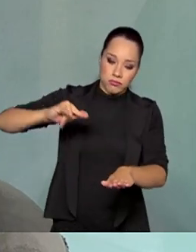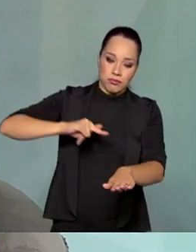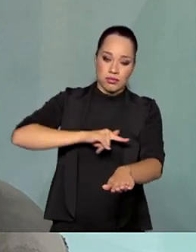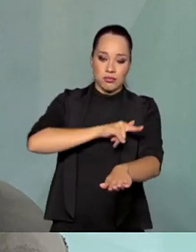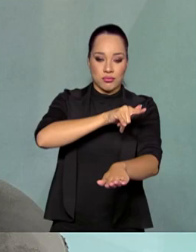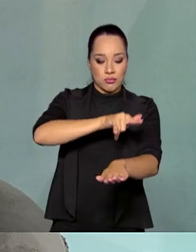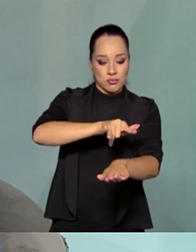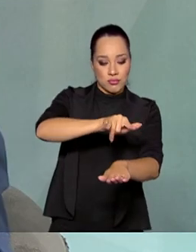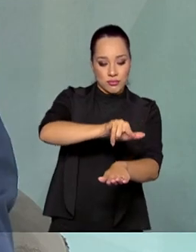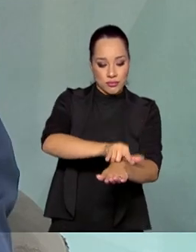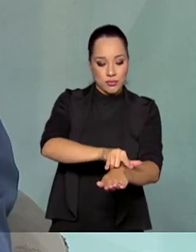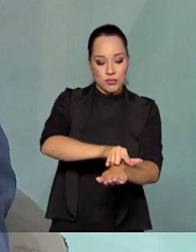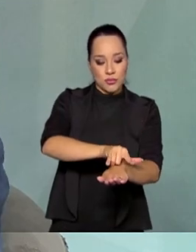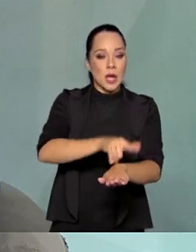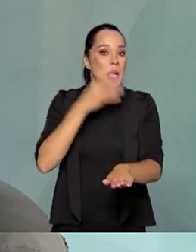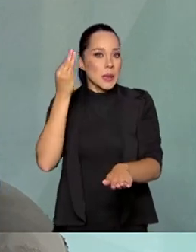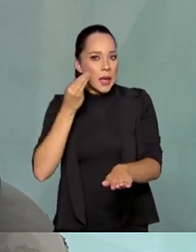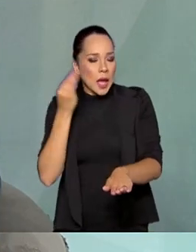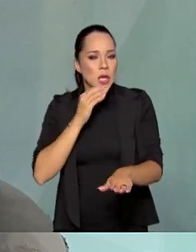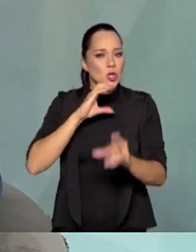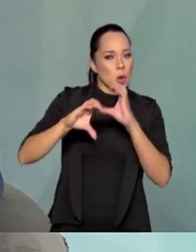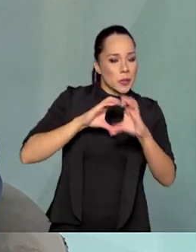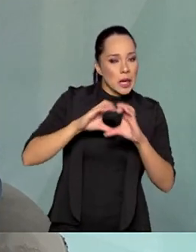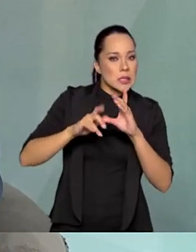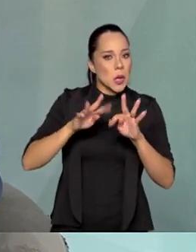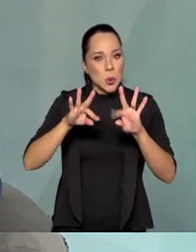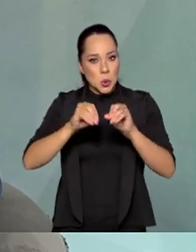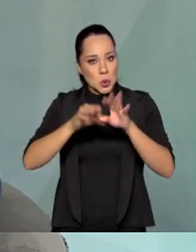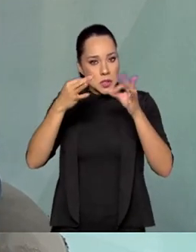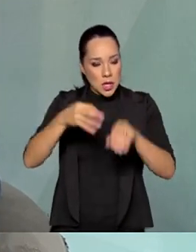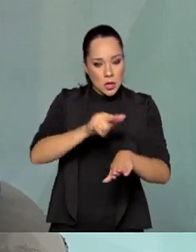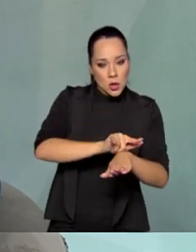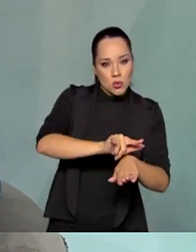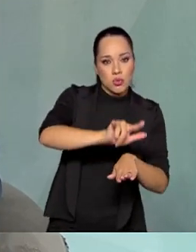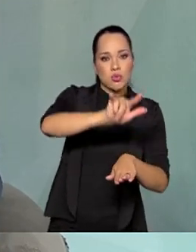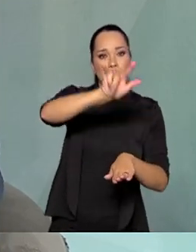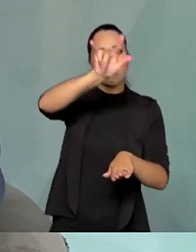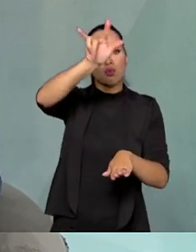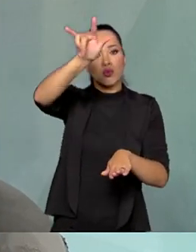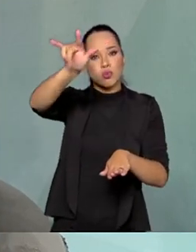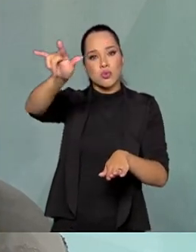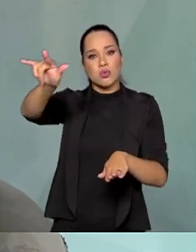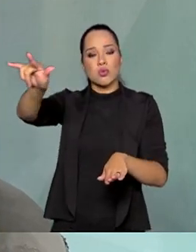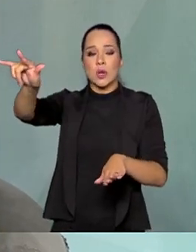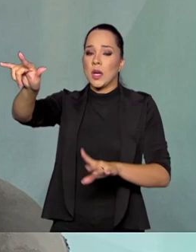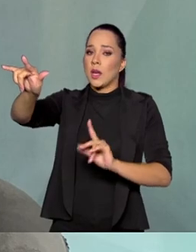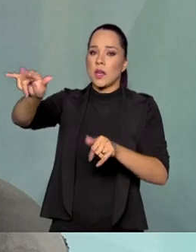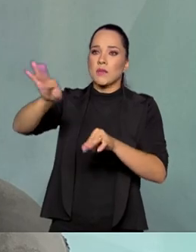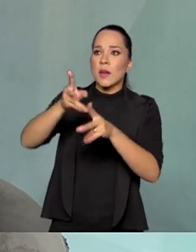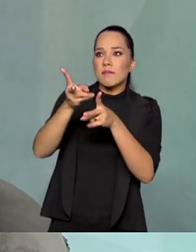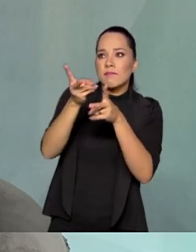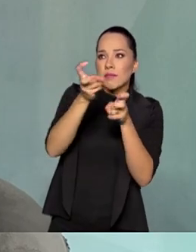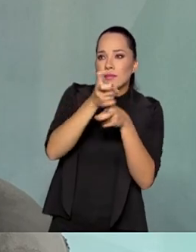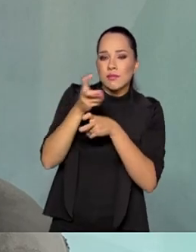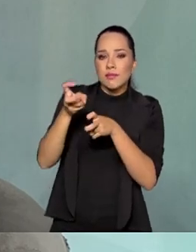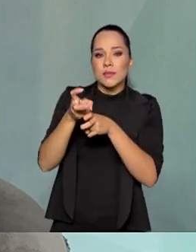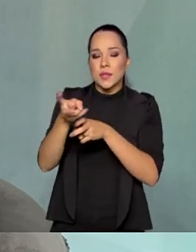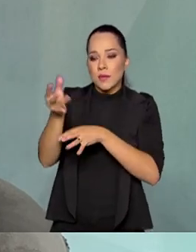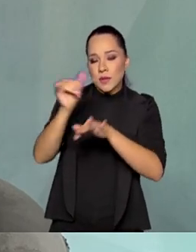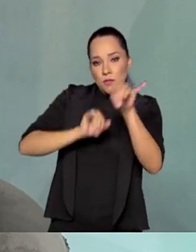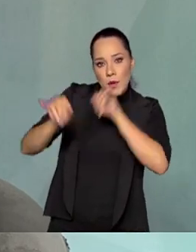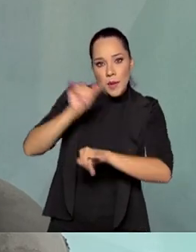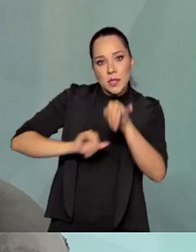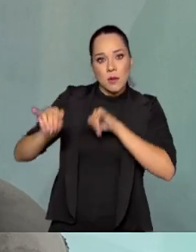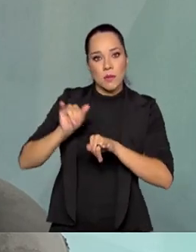aeroporto, faz todos os testes de comunicação com o centro, levanta voo, lança e o centro faz o rastreio e entrega as informações.